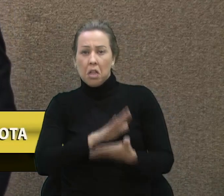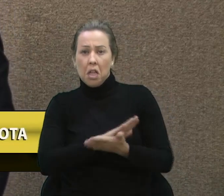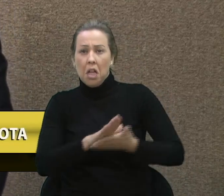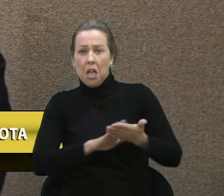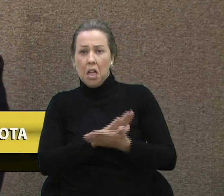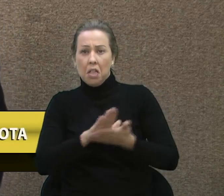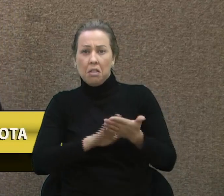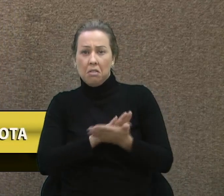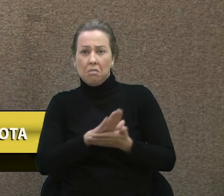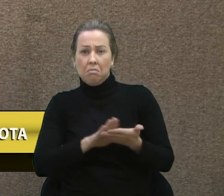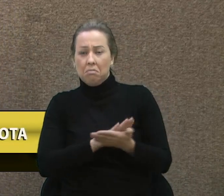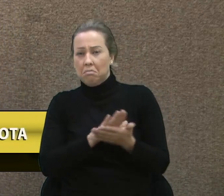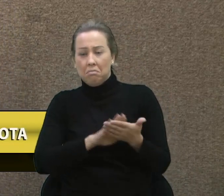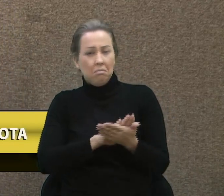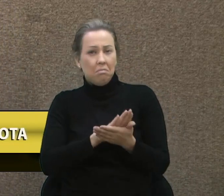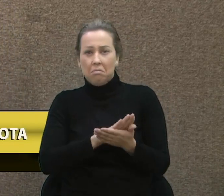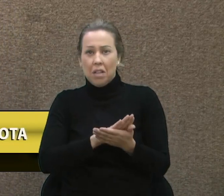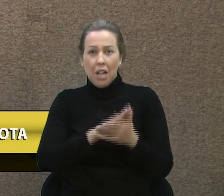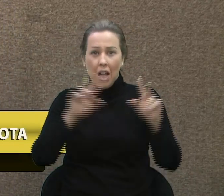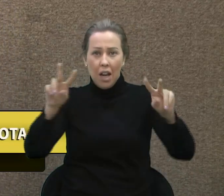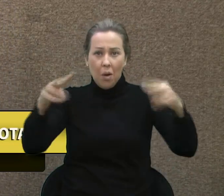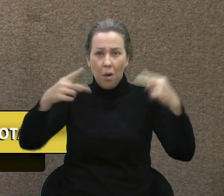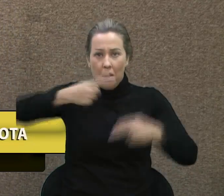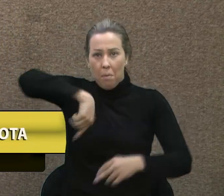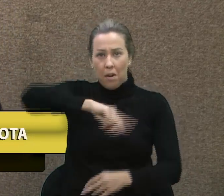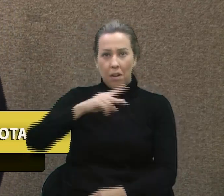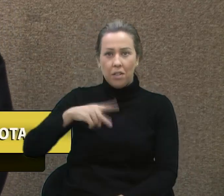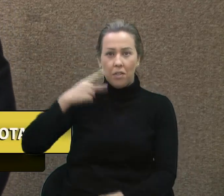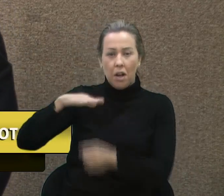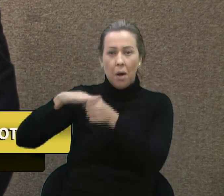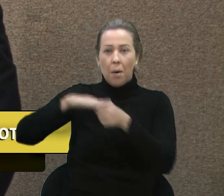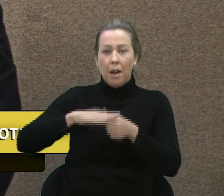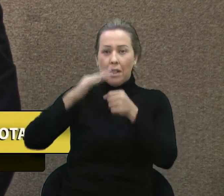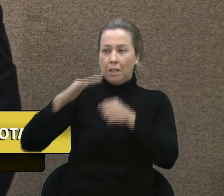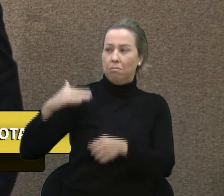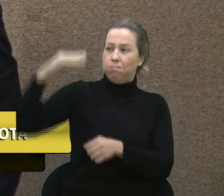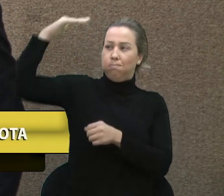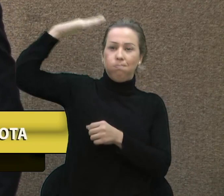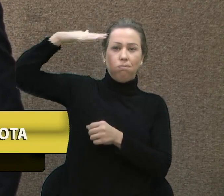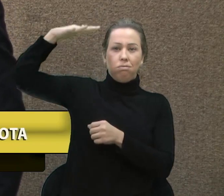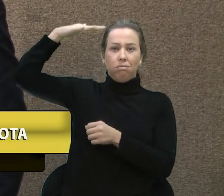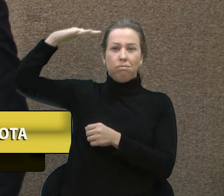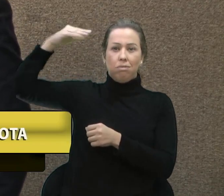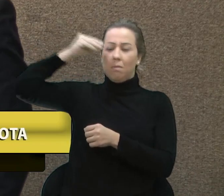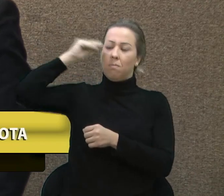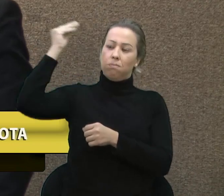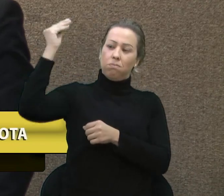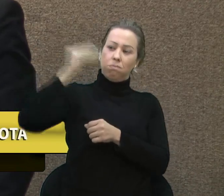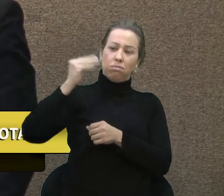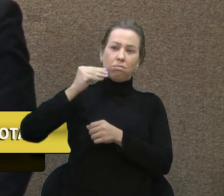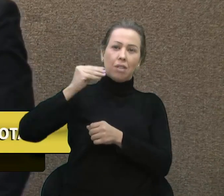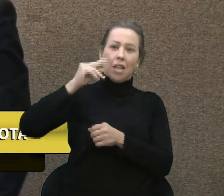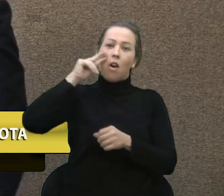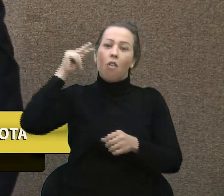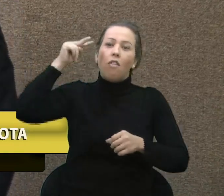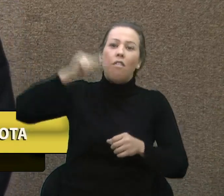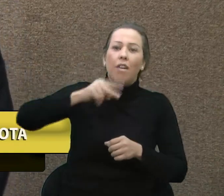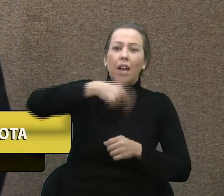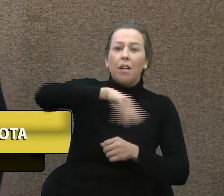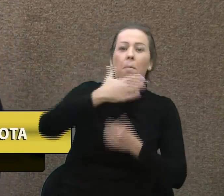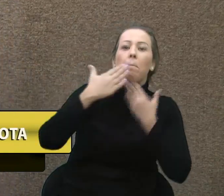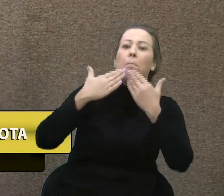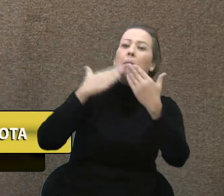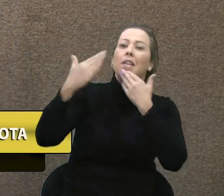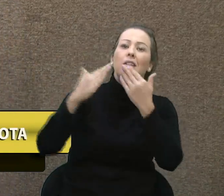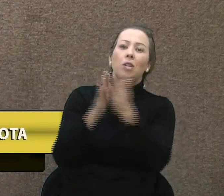Xuxa. Eles não nos enxergam, é que eles estão em um patamar superior e daí quem está em cima normalmente não enxerga quem está